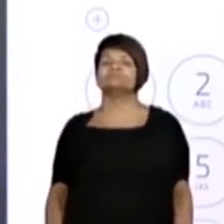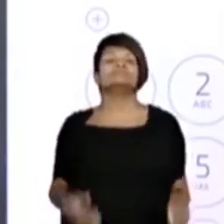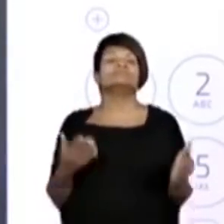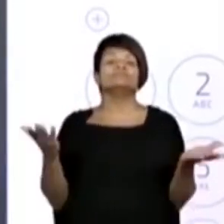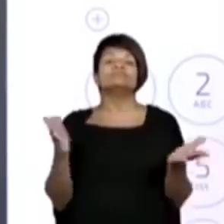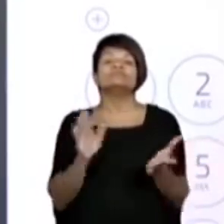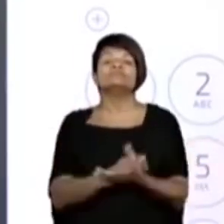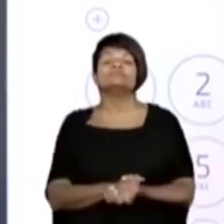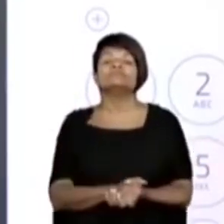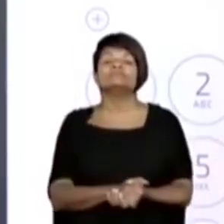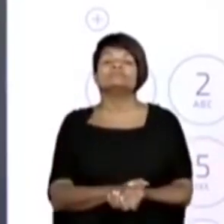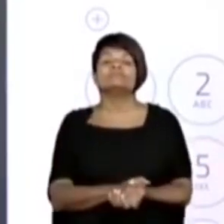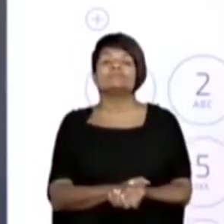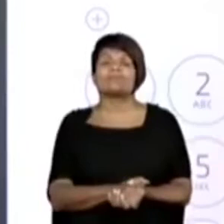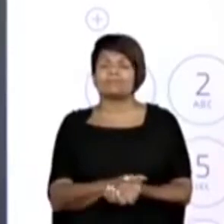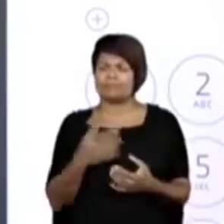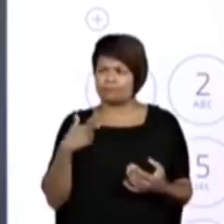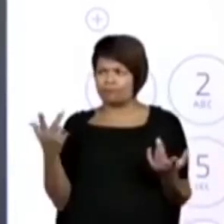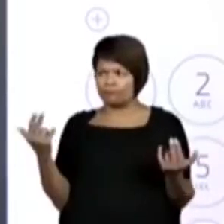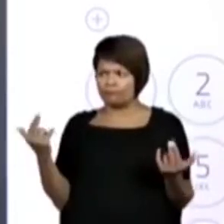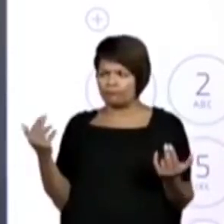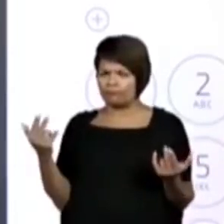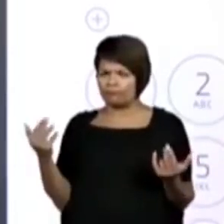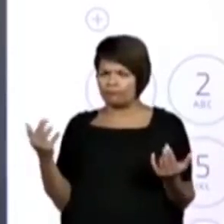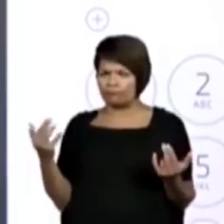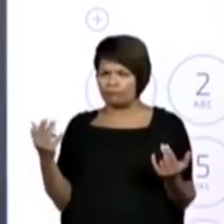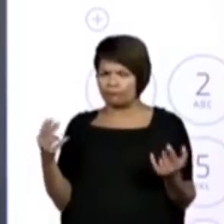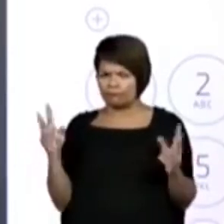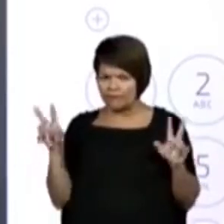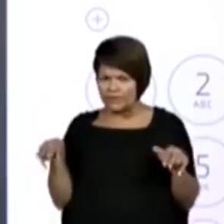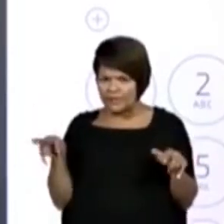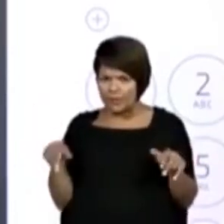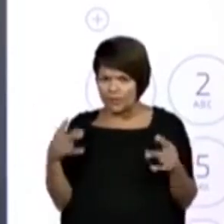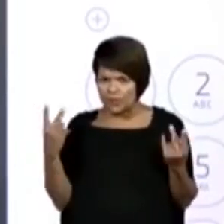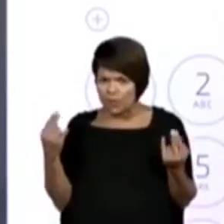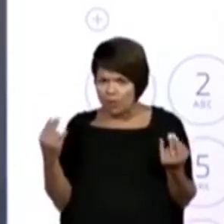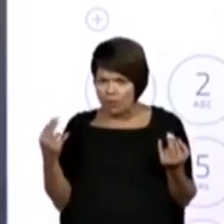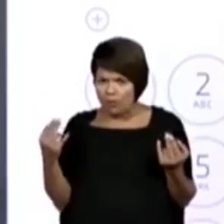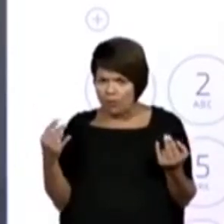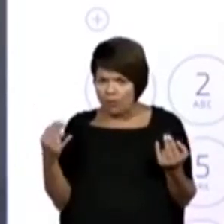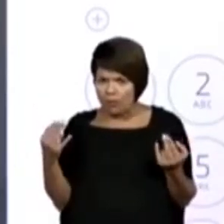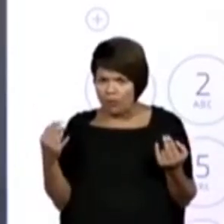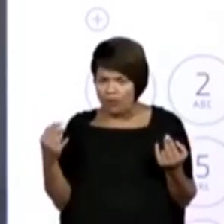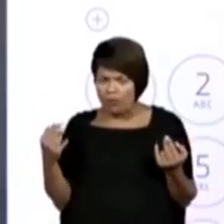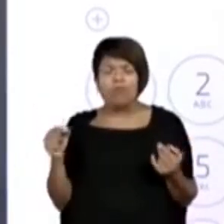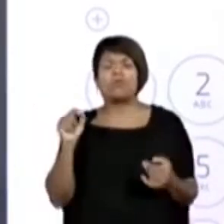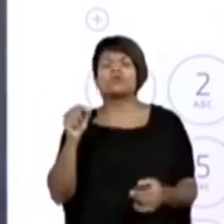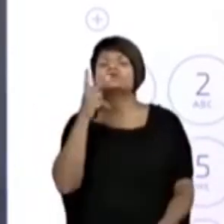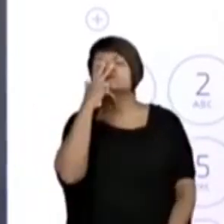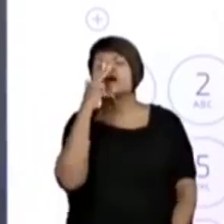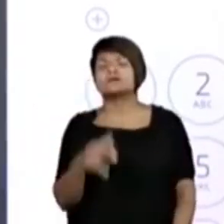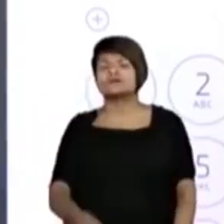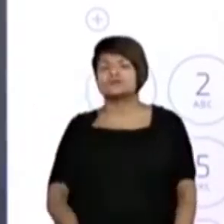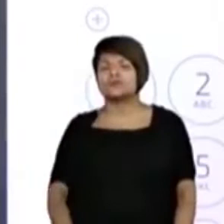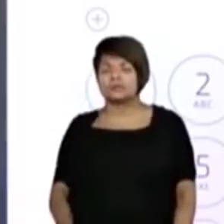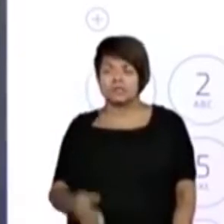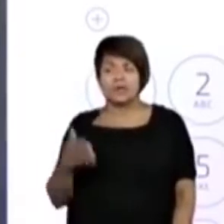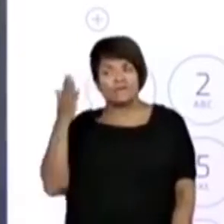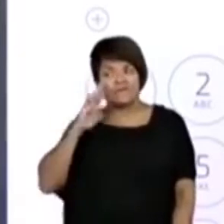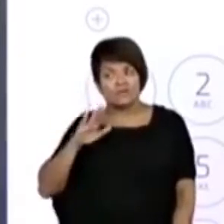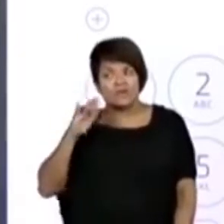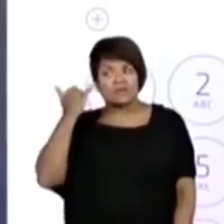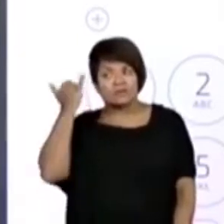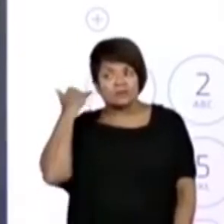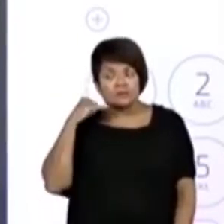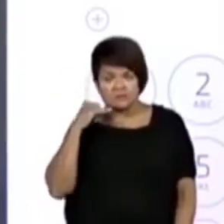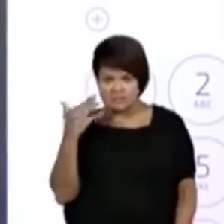pessoal? A gente leu igual? E aí, primeiro ano? O vocês acham? Se não der tempo de escrever para